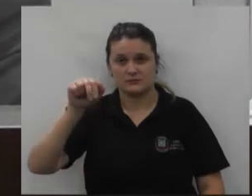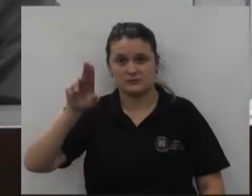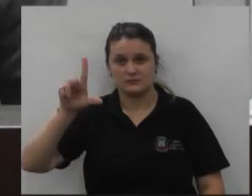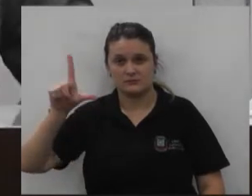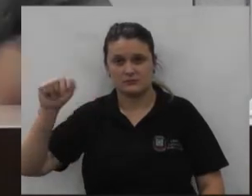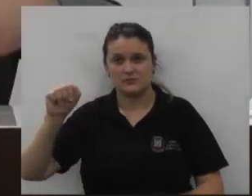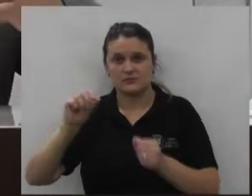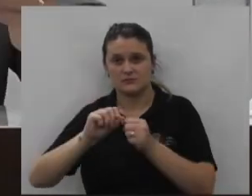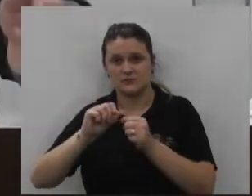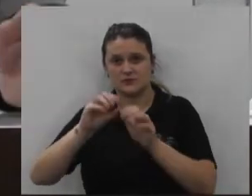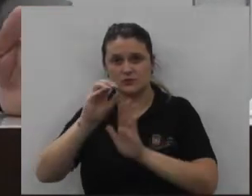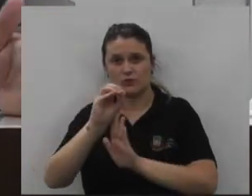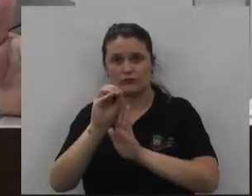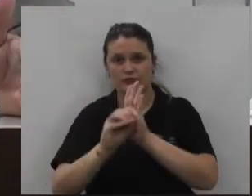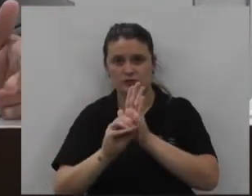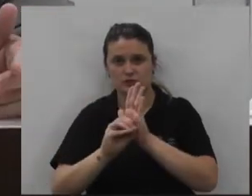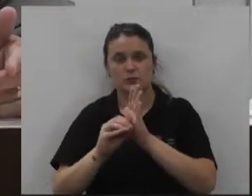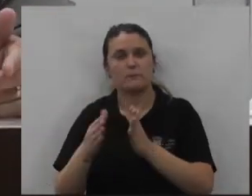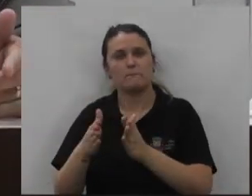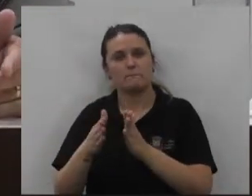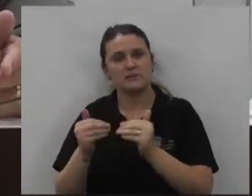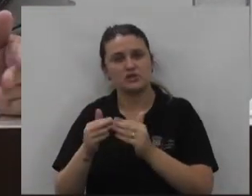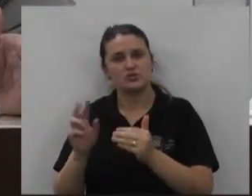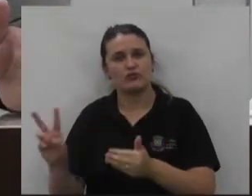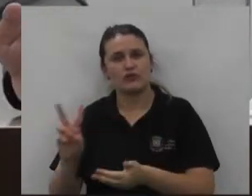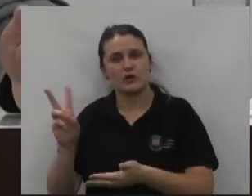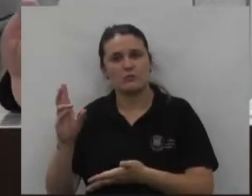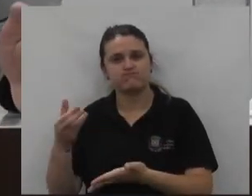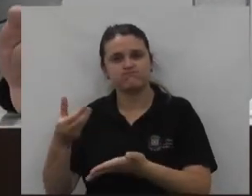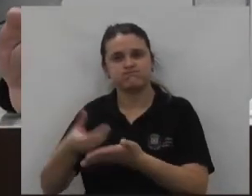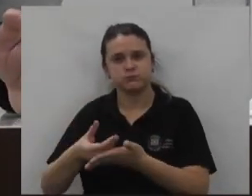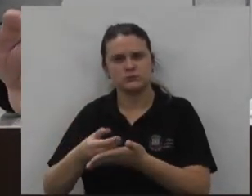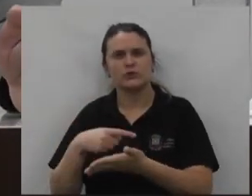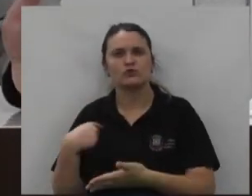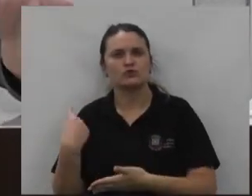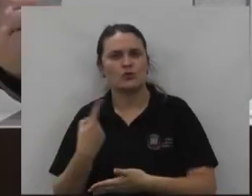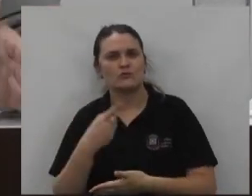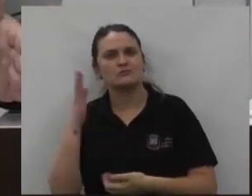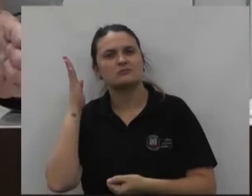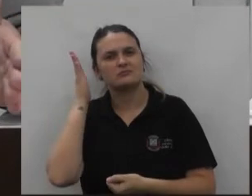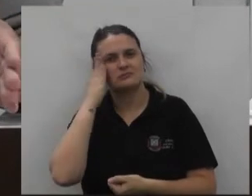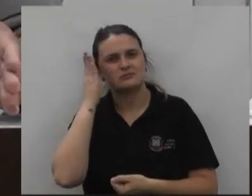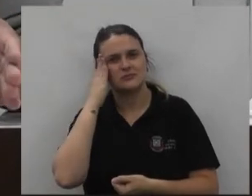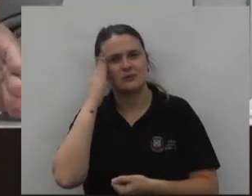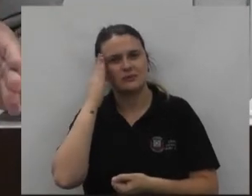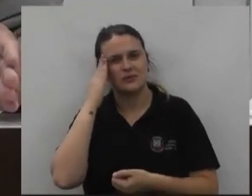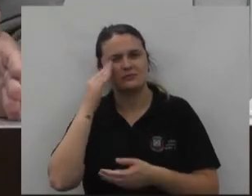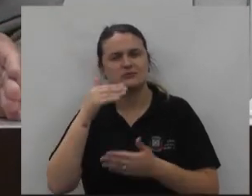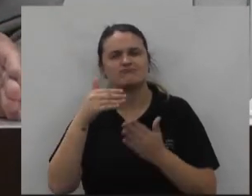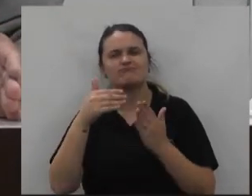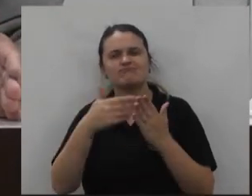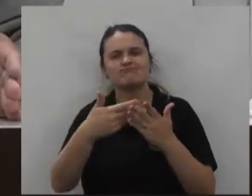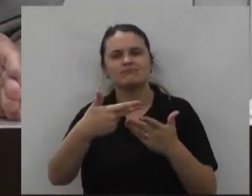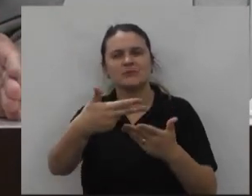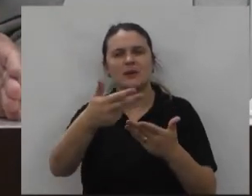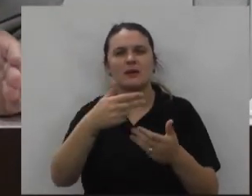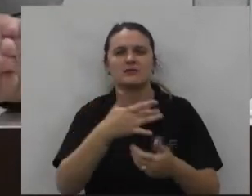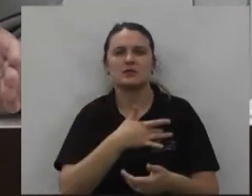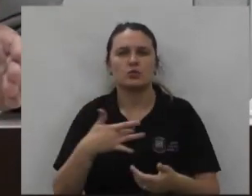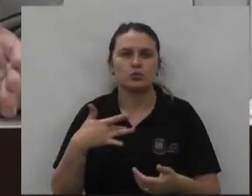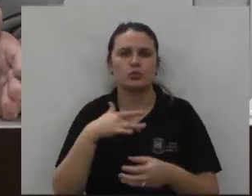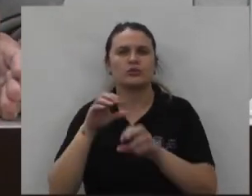através de ofício ela pediu um montante mas como nós sabemos que todas as pastas precisam